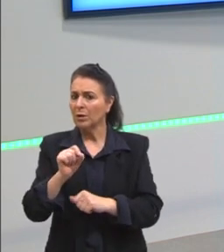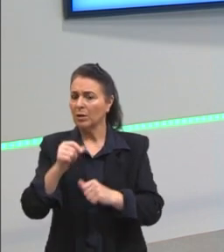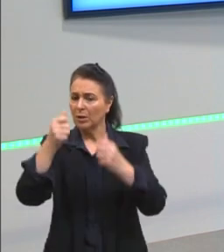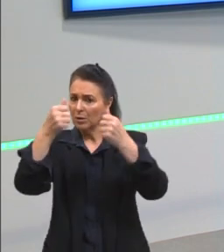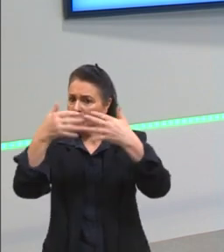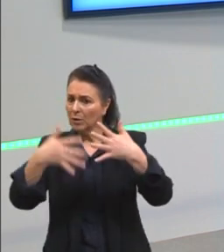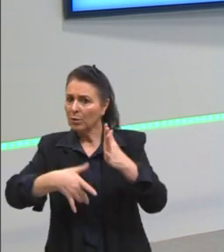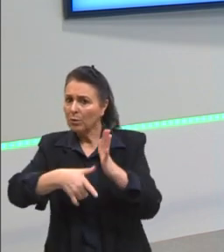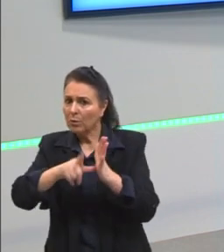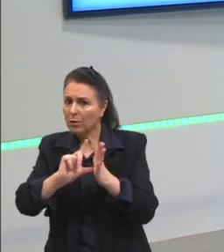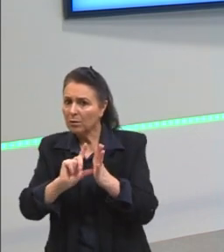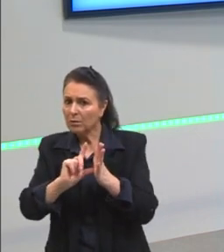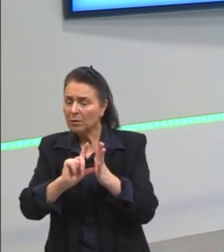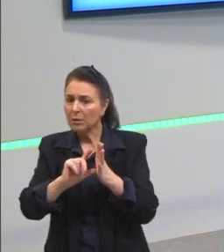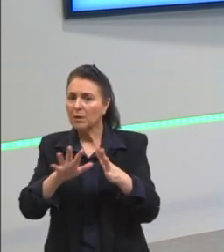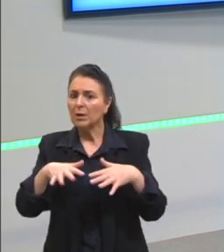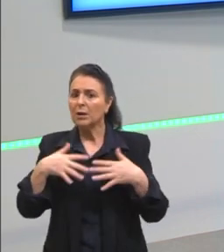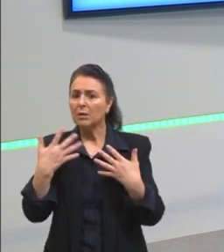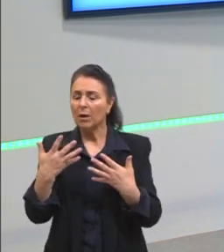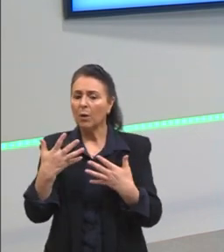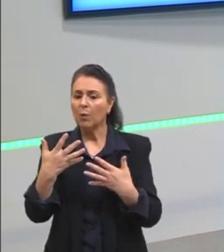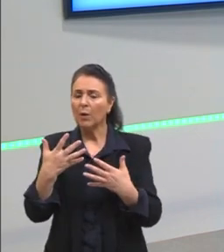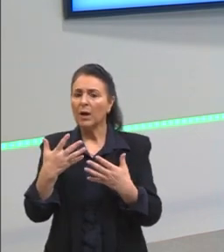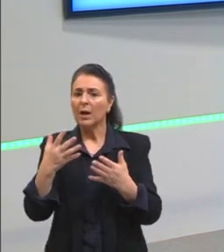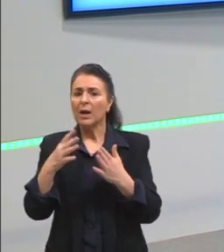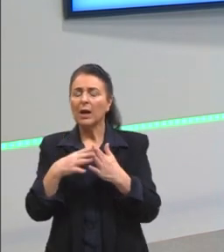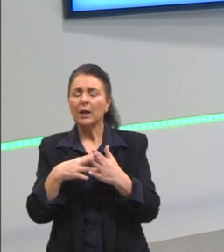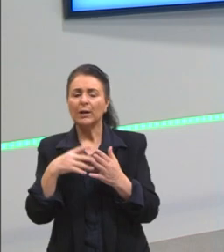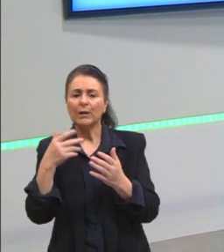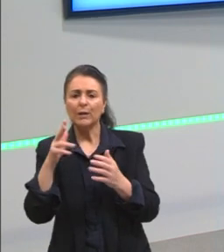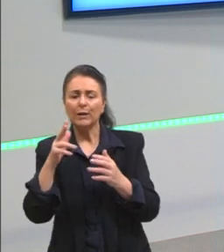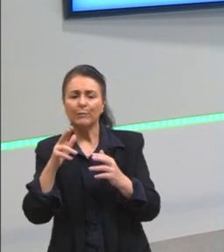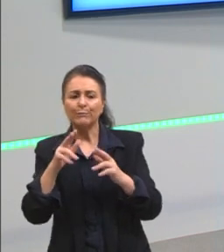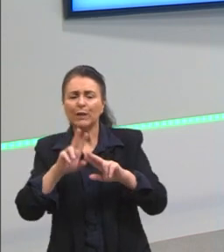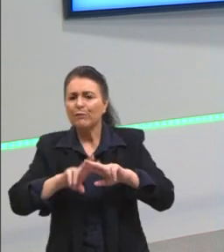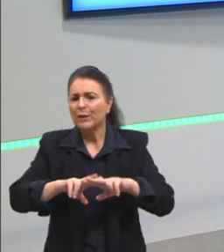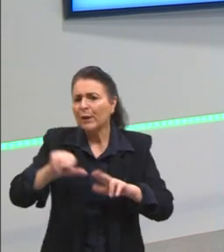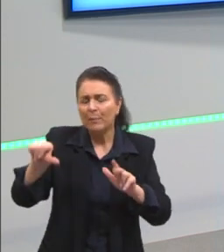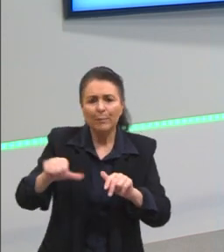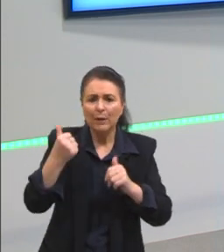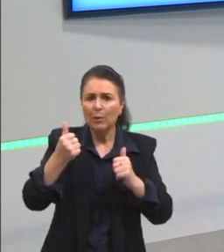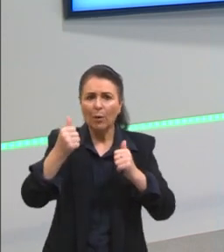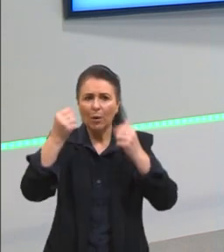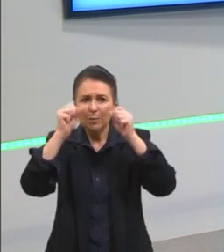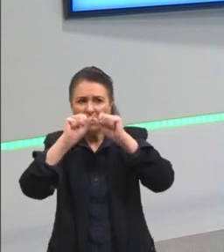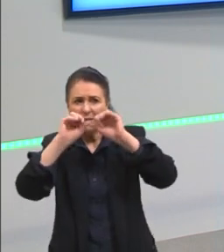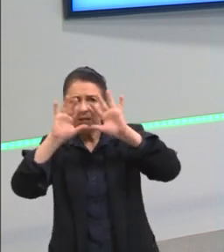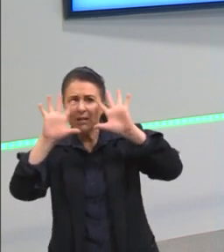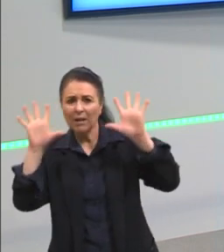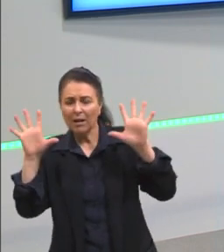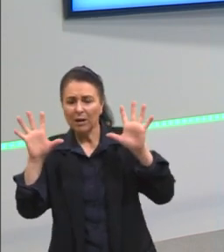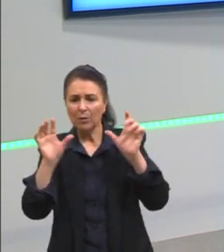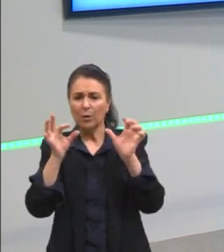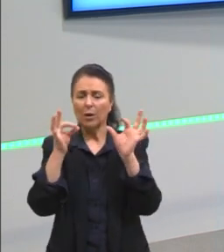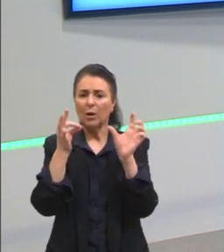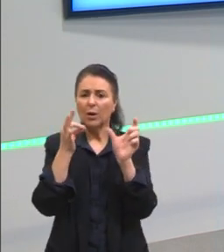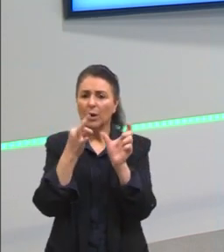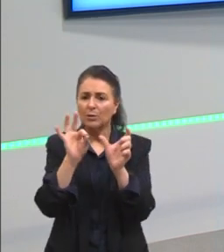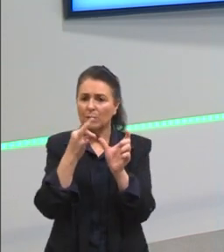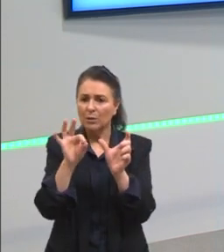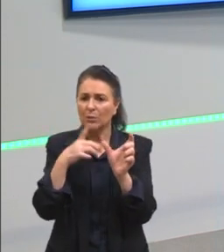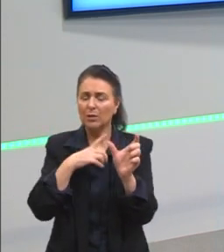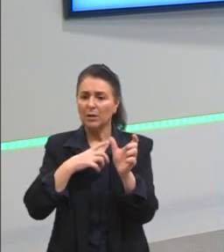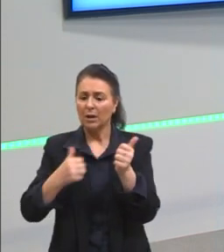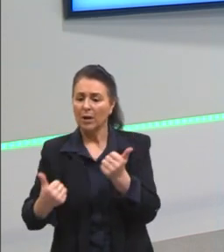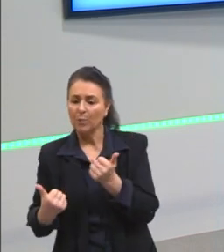ele é um termo que enriquece demais as orações de vocês. Orações que possuem aposto, elas são, assim,